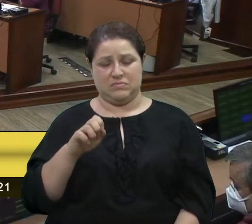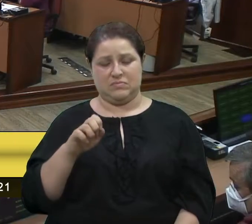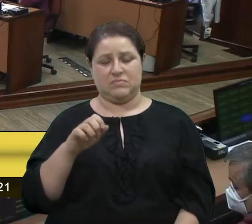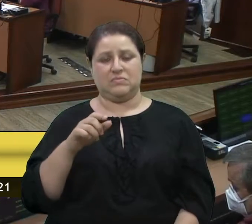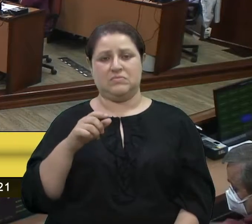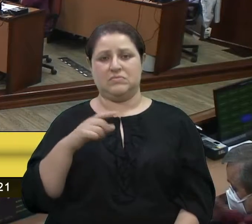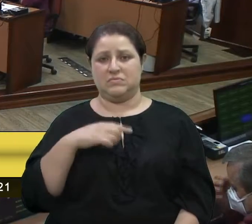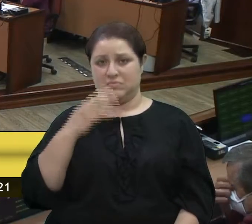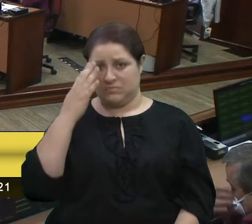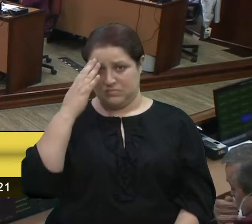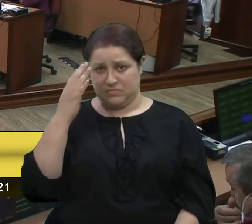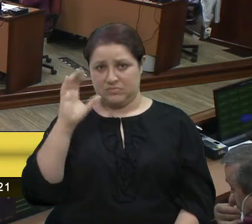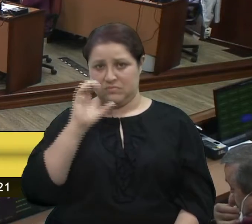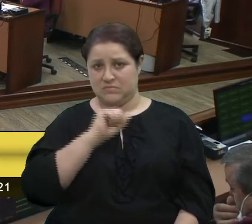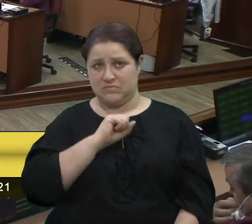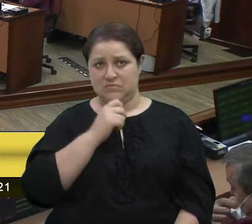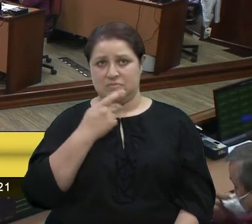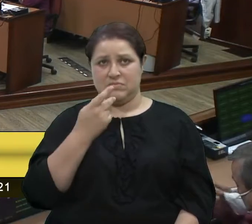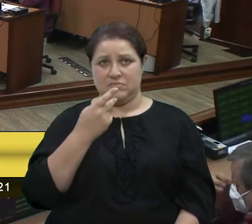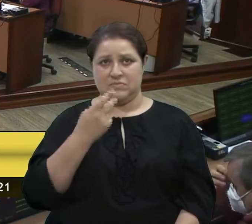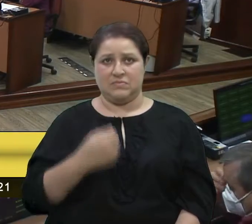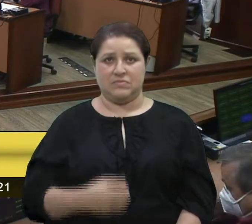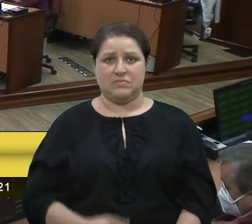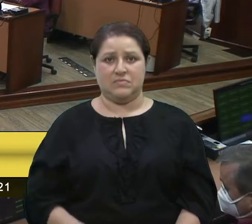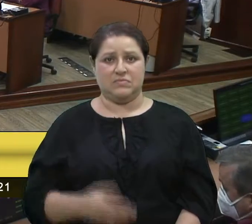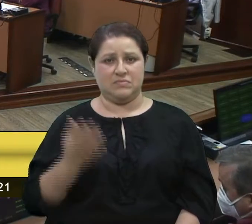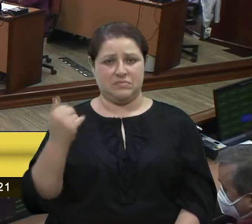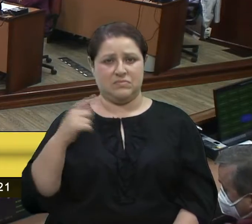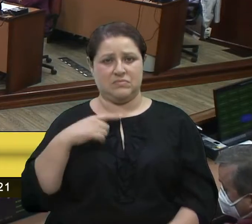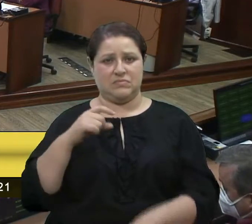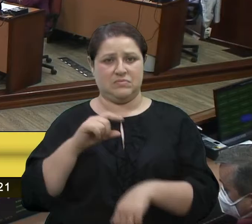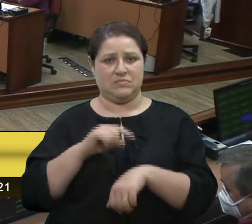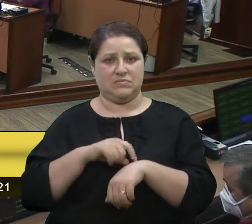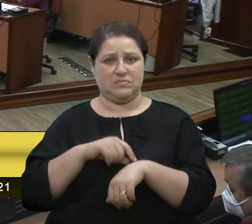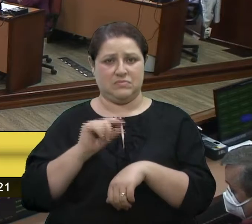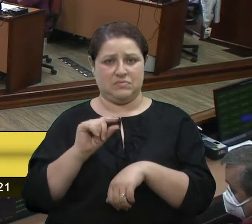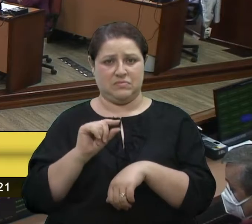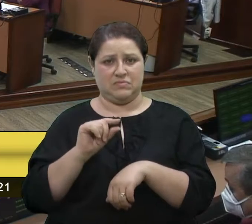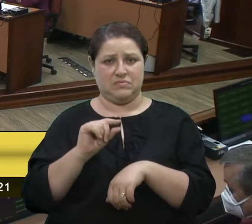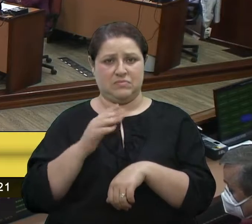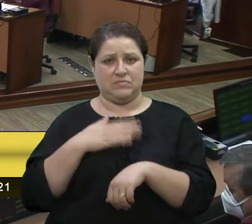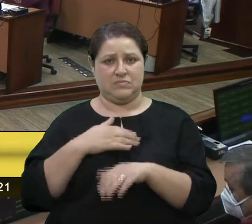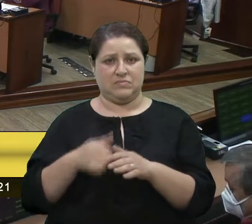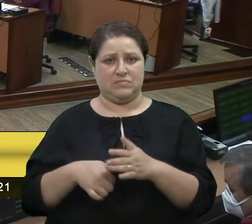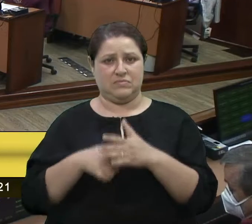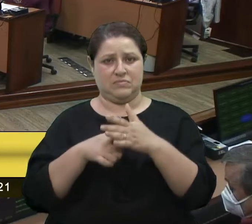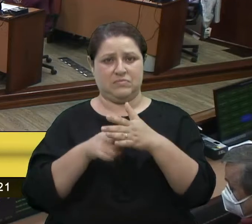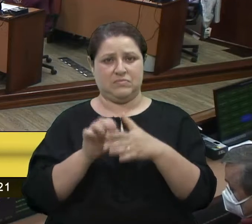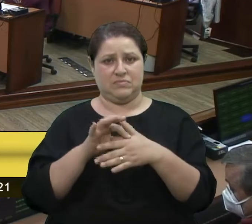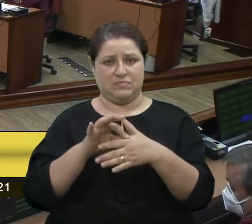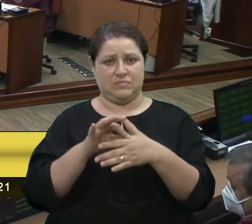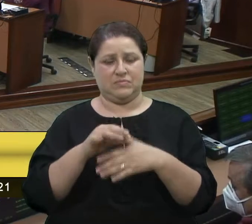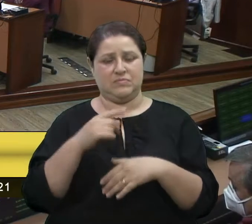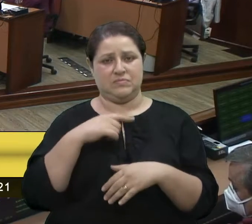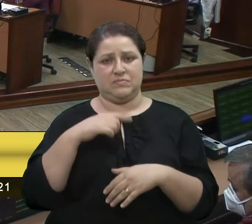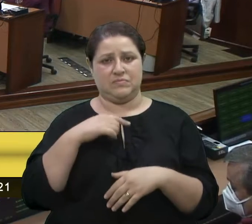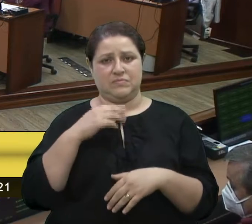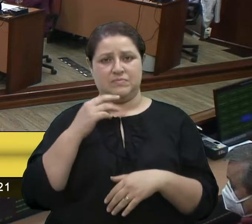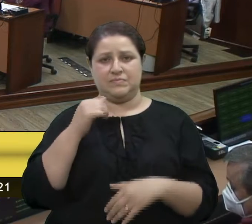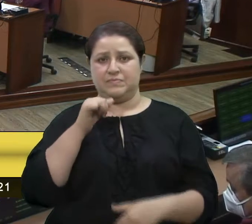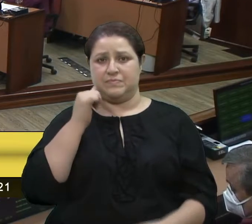Oliveira, bem breve. Só porque antes eu tive pouco tempo ali com o meu líder, mas o vereador Marcon